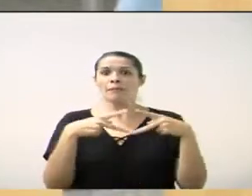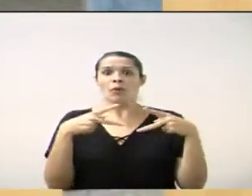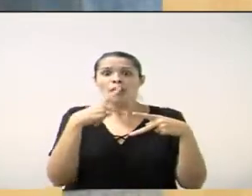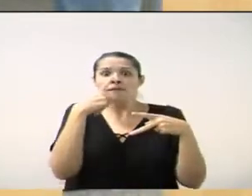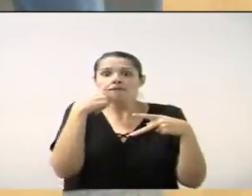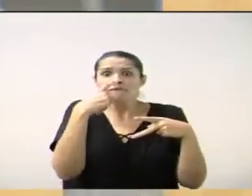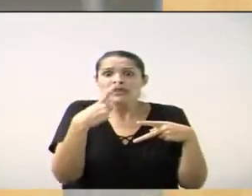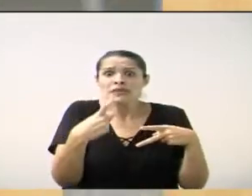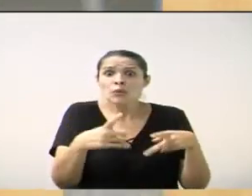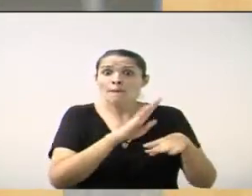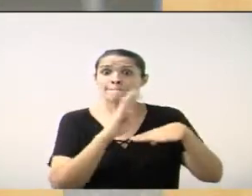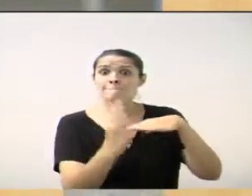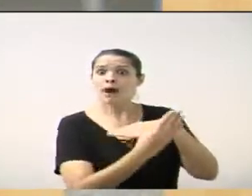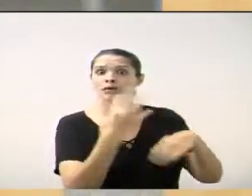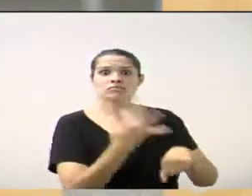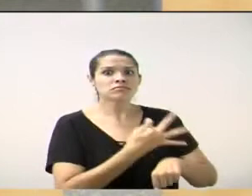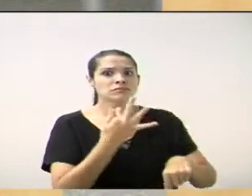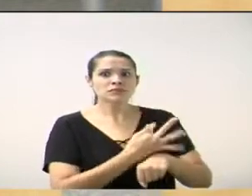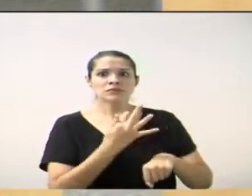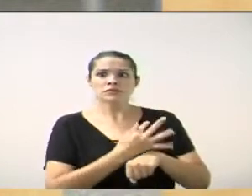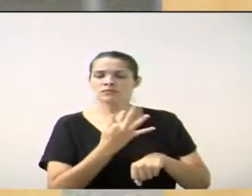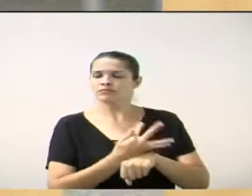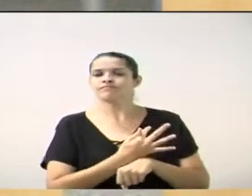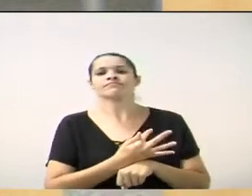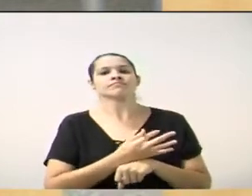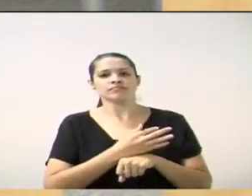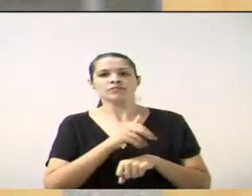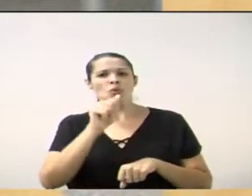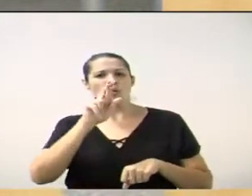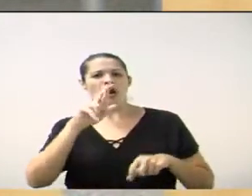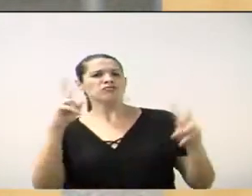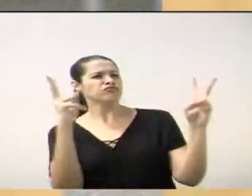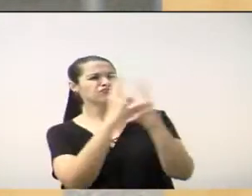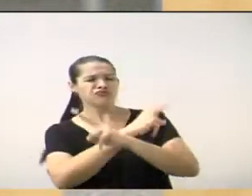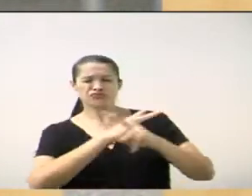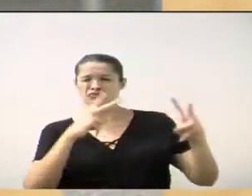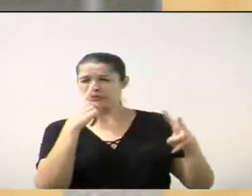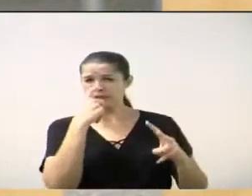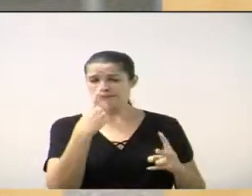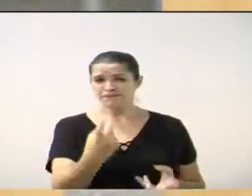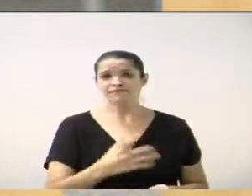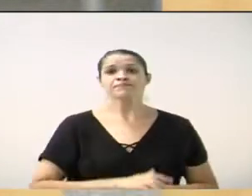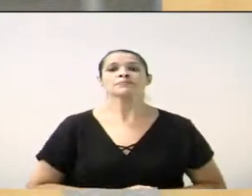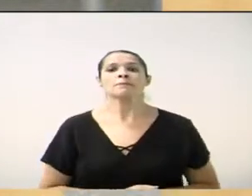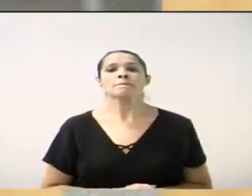danada. E nós temos um